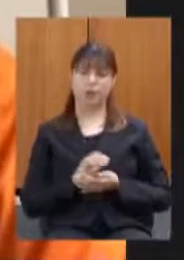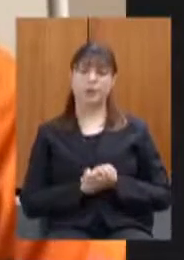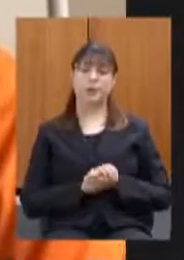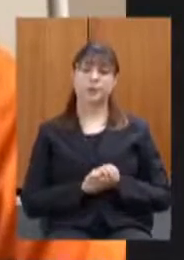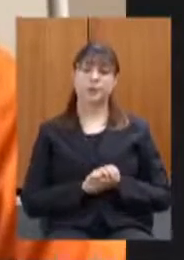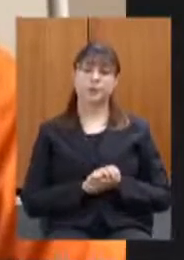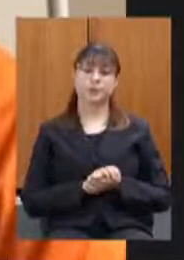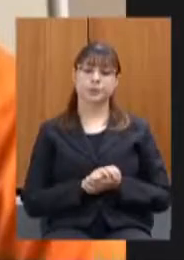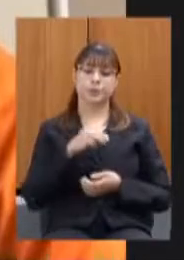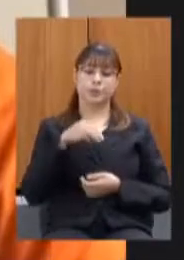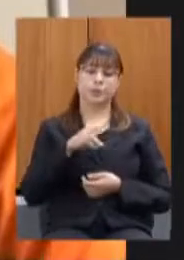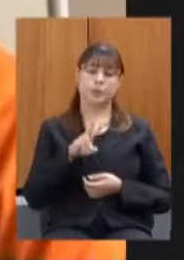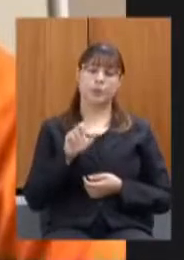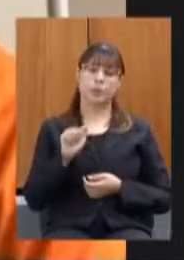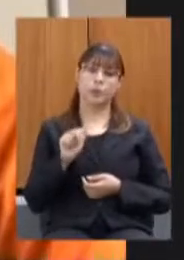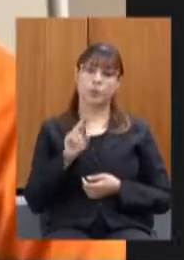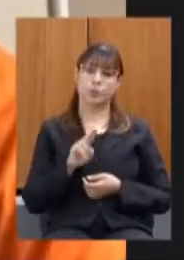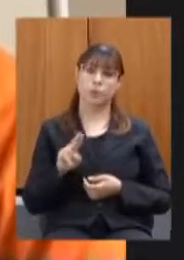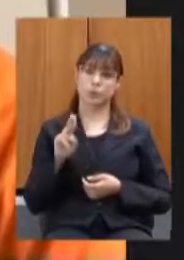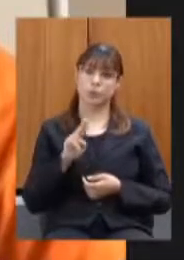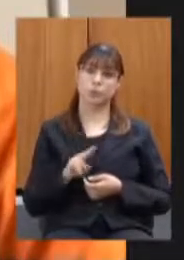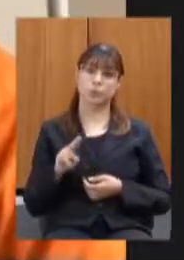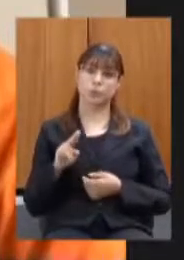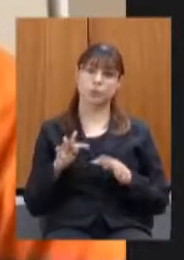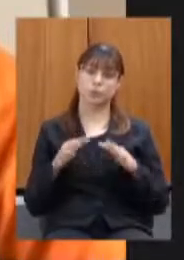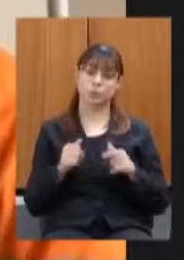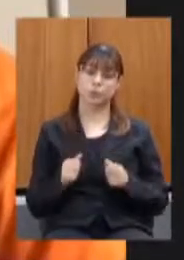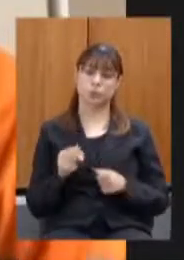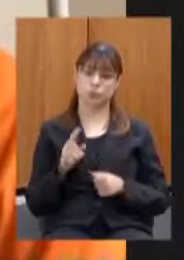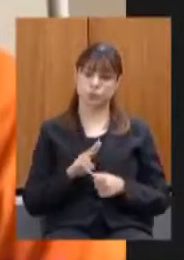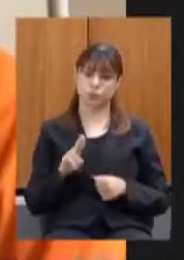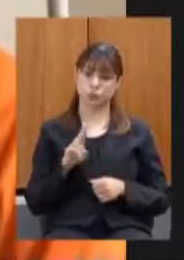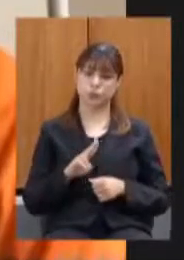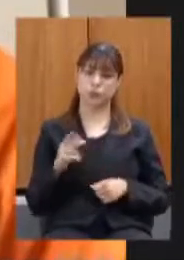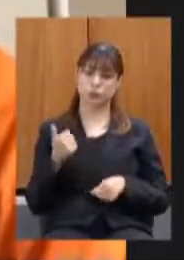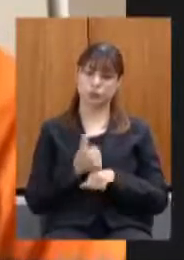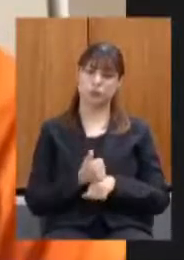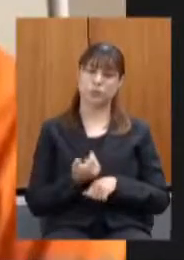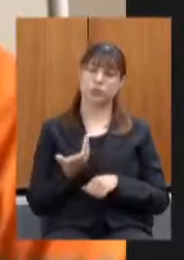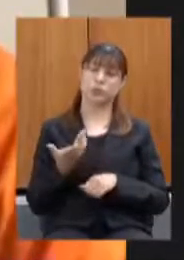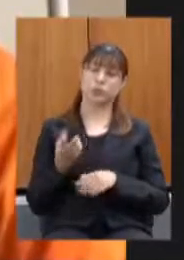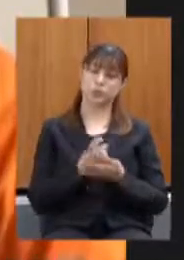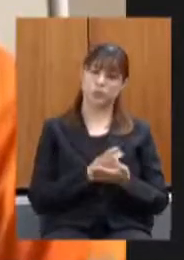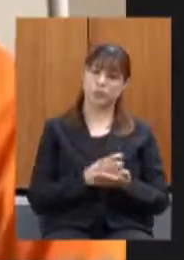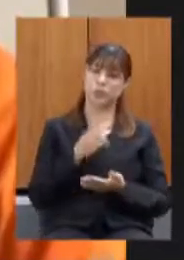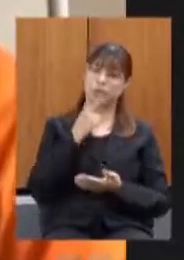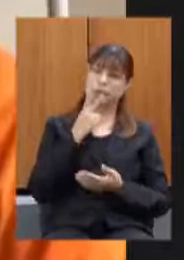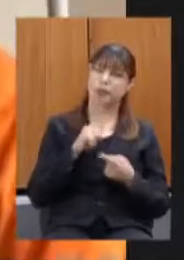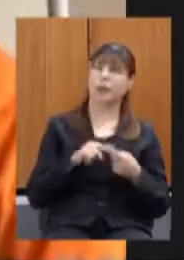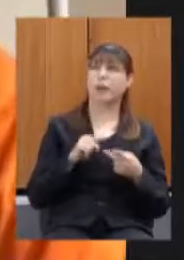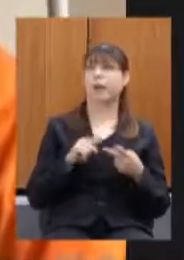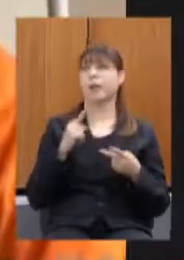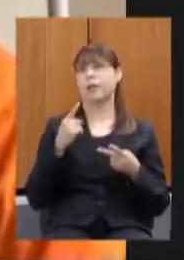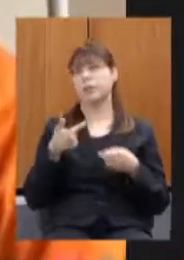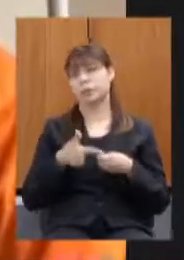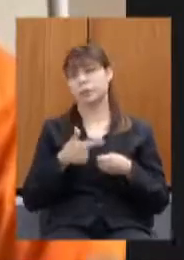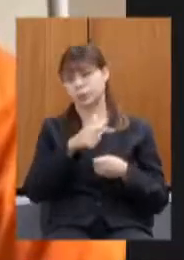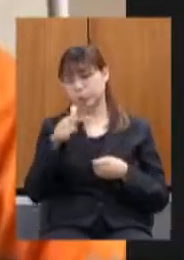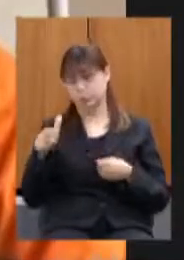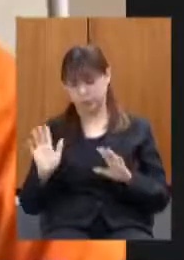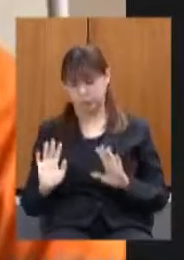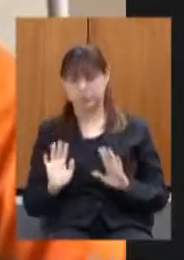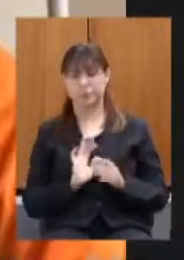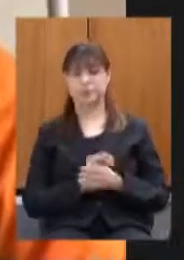esse MVA é utilizado em toda a cadeia que se utiliza de substituição tributária assim como o senhor falou tem cigarros combustíveis de outras cadeias